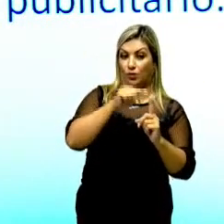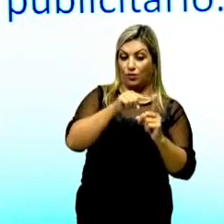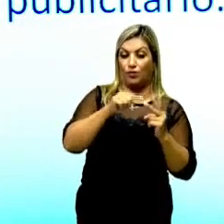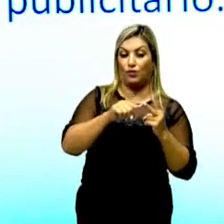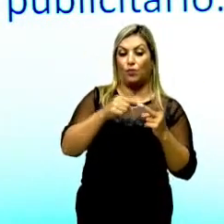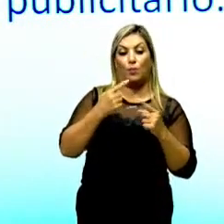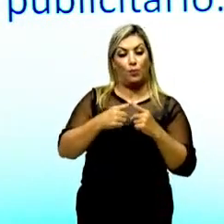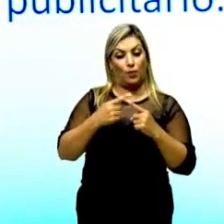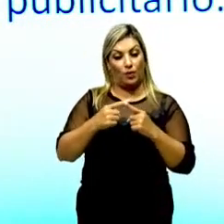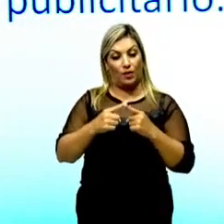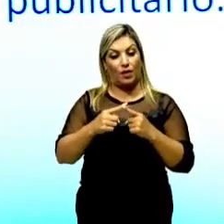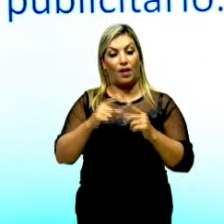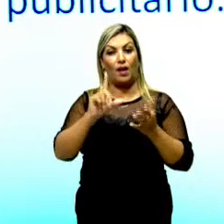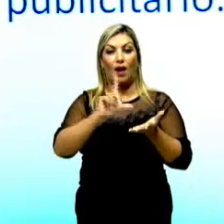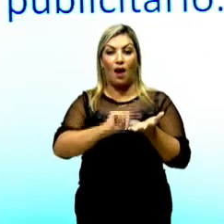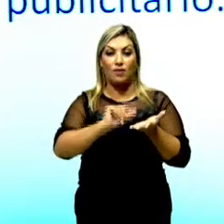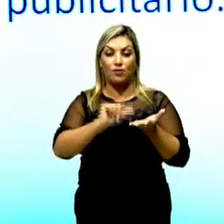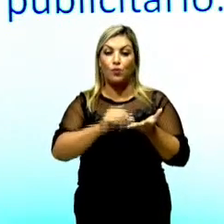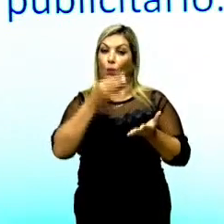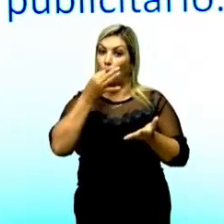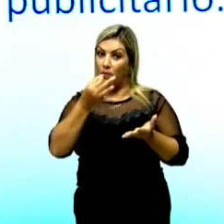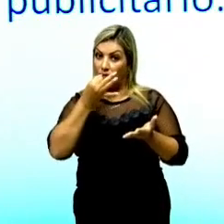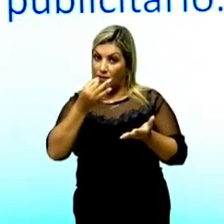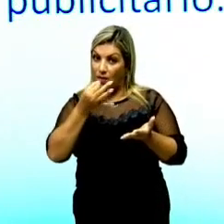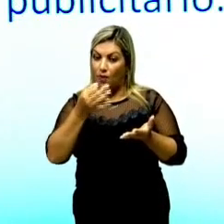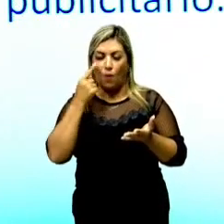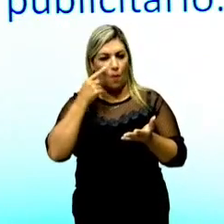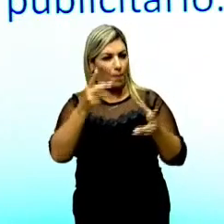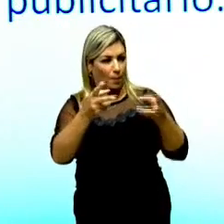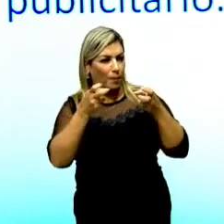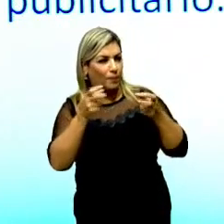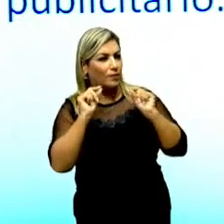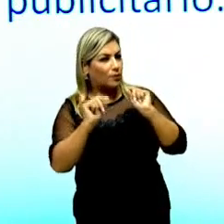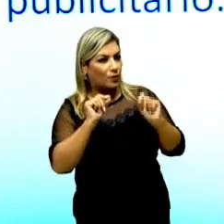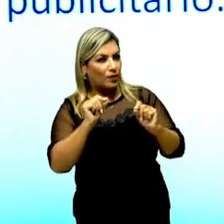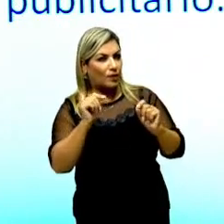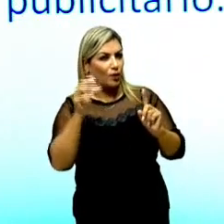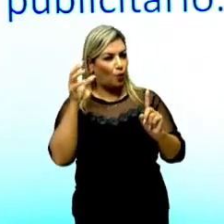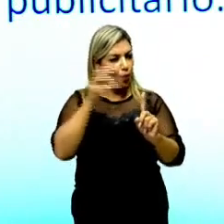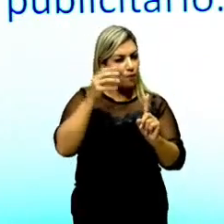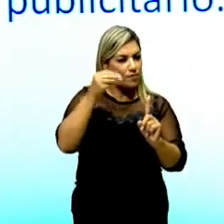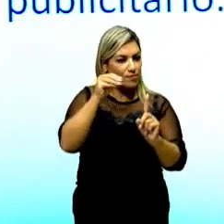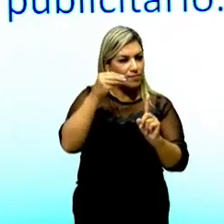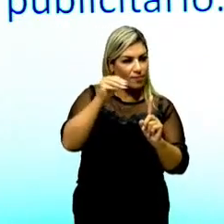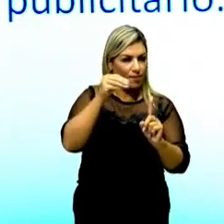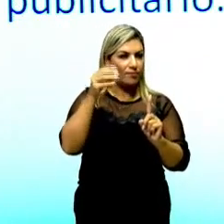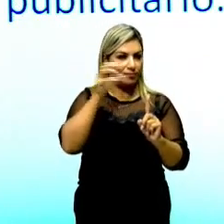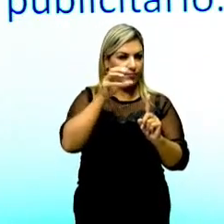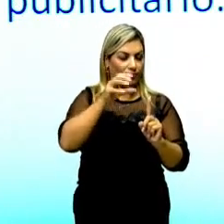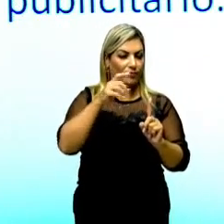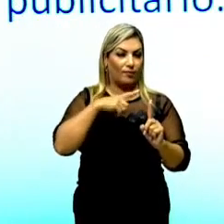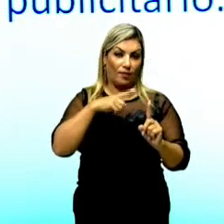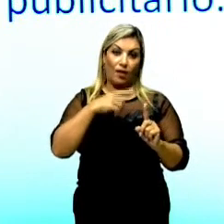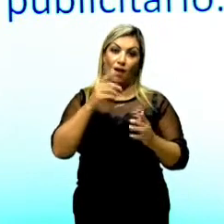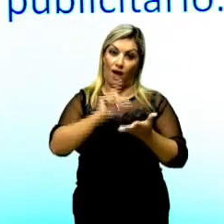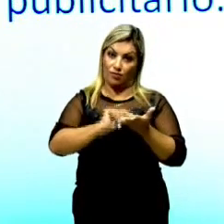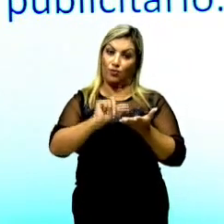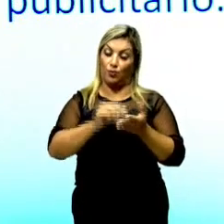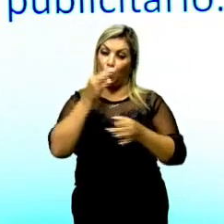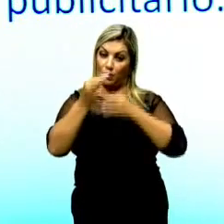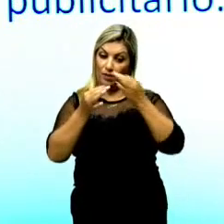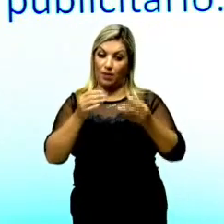trata-se de um artigo de opinião. Olha, percebam que convencer, pois se trata de um artigo de opinião.